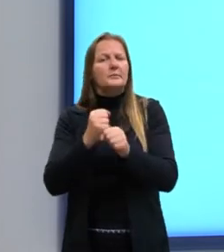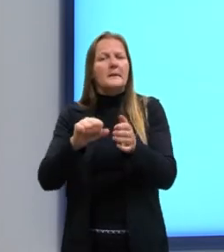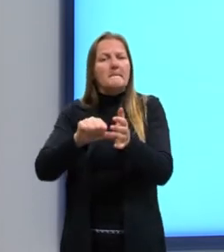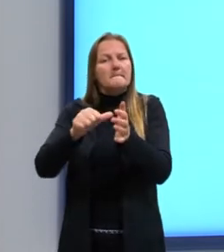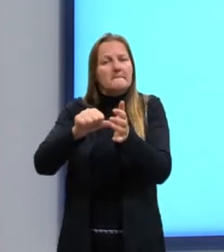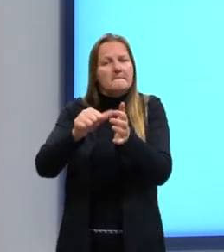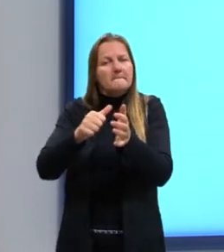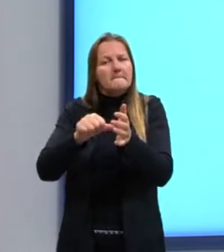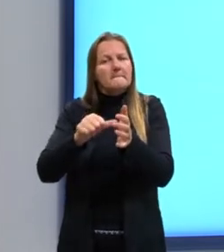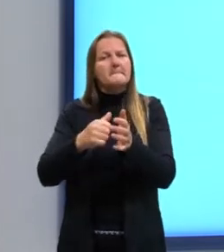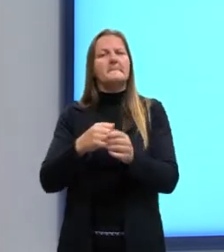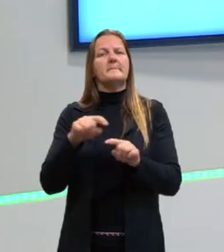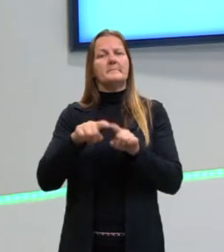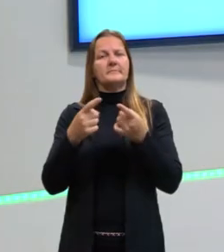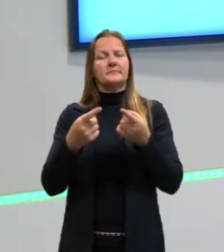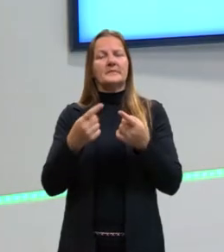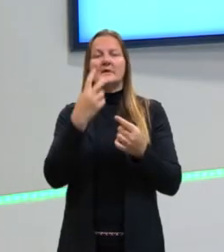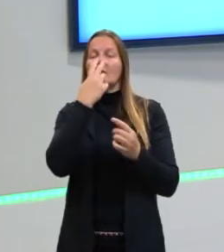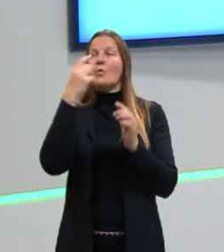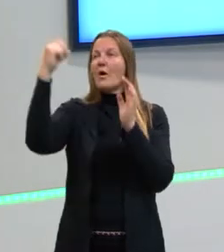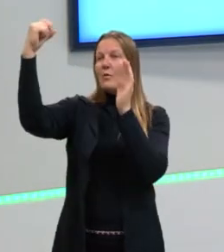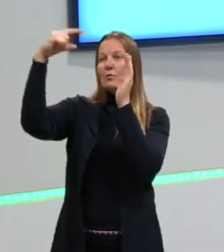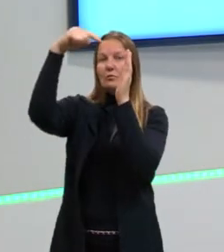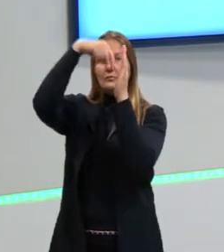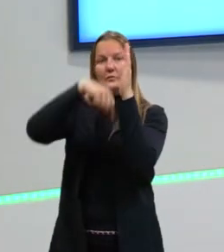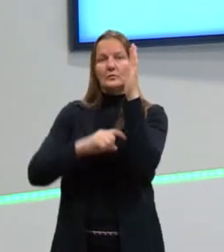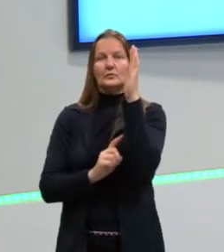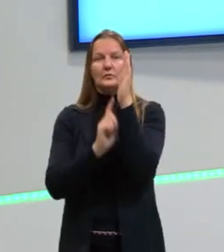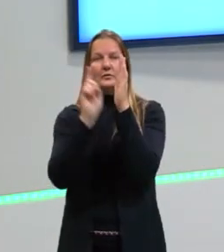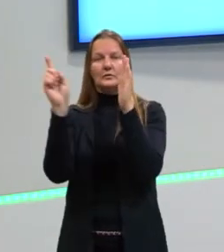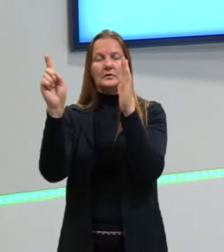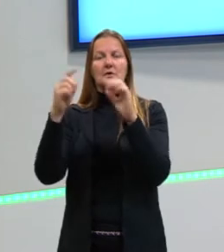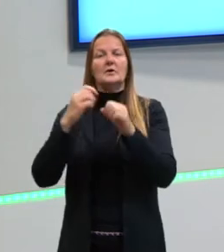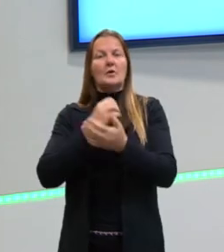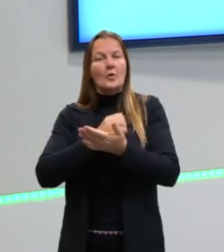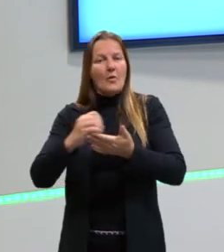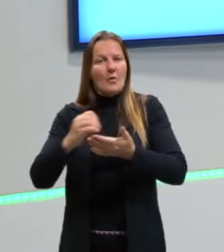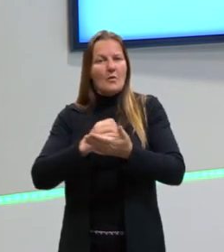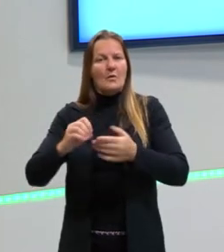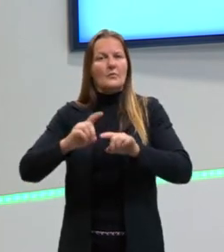também, assim como a fotossíntese, né? de compostos orgânicos.